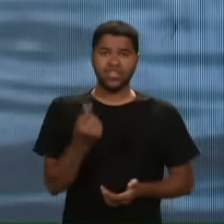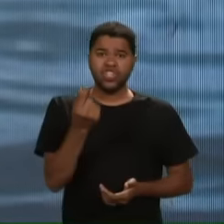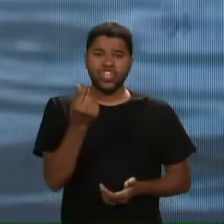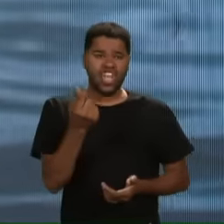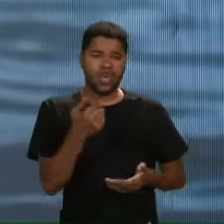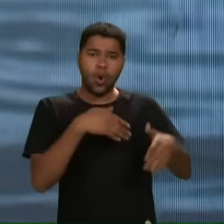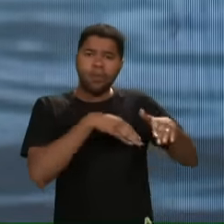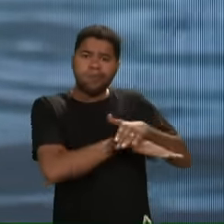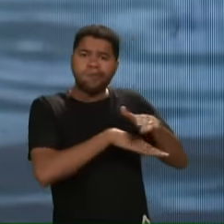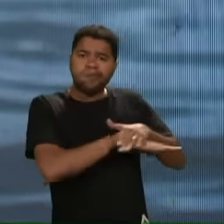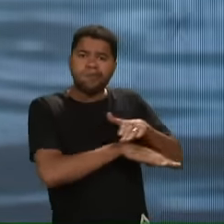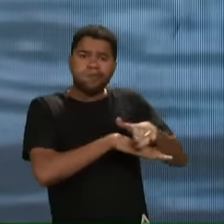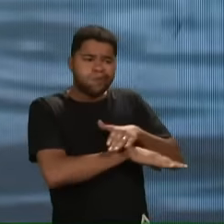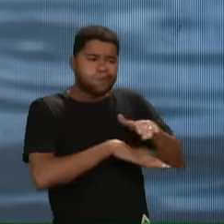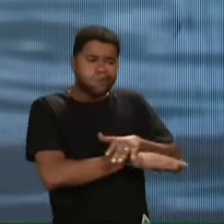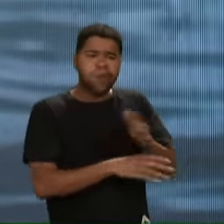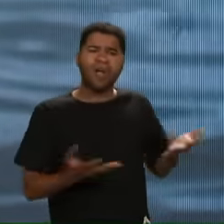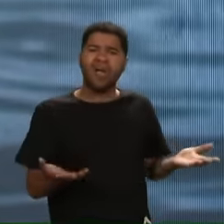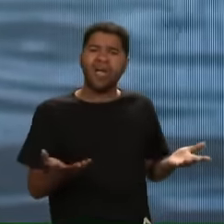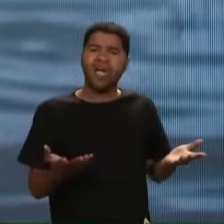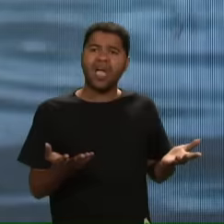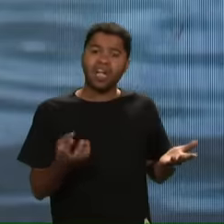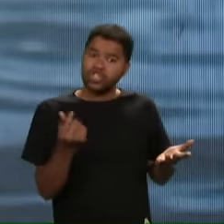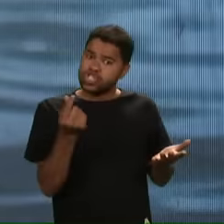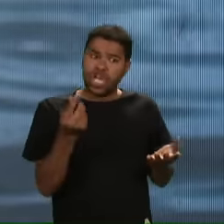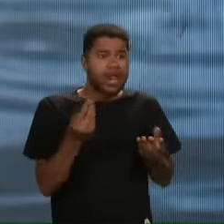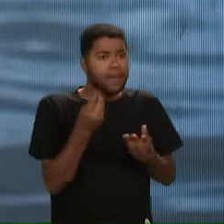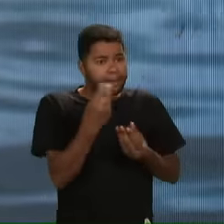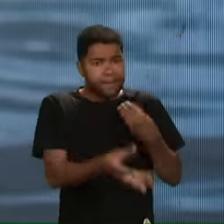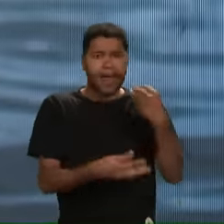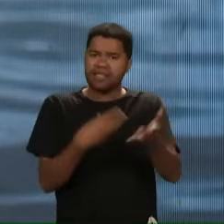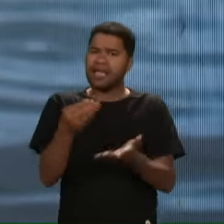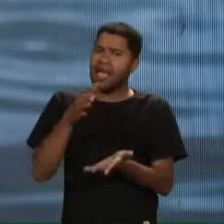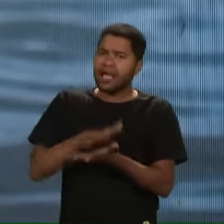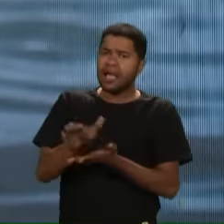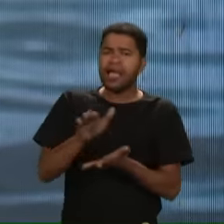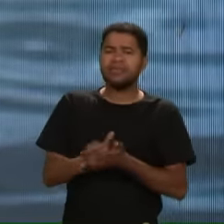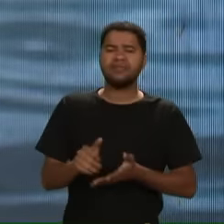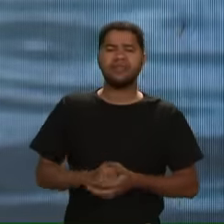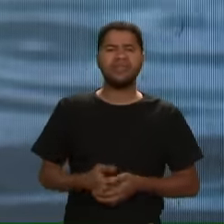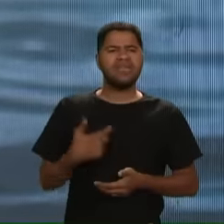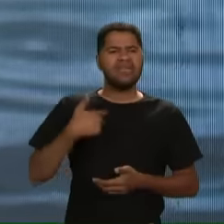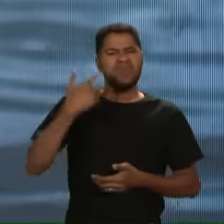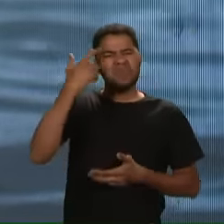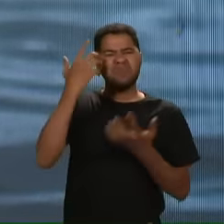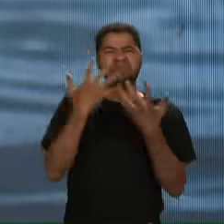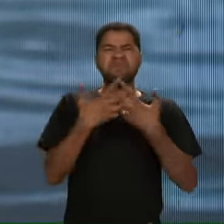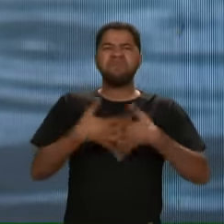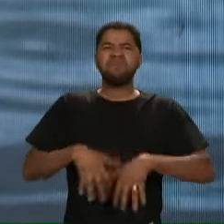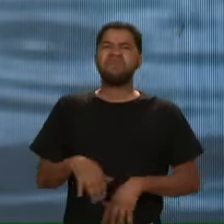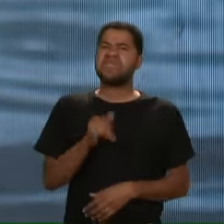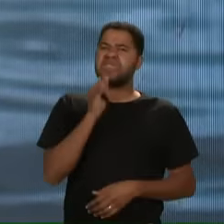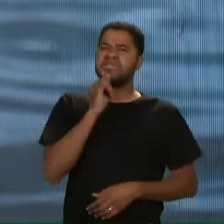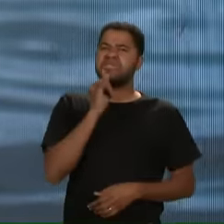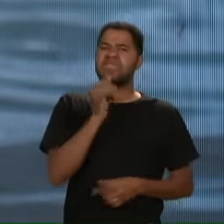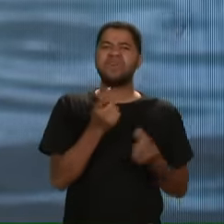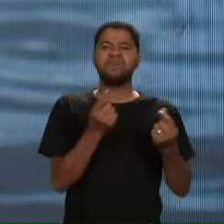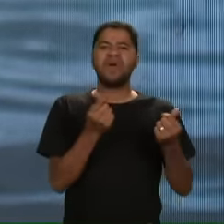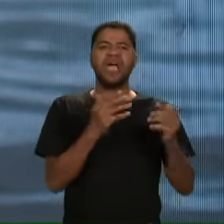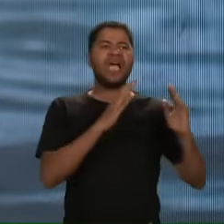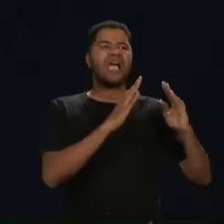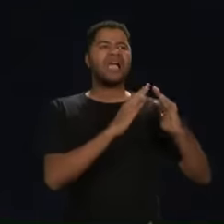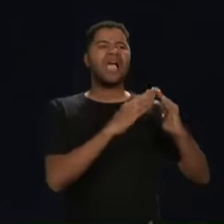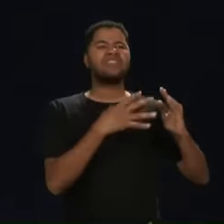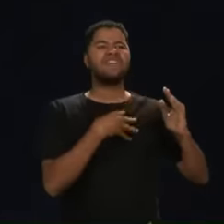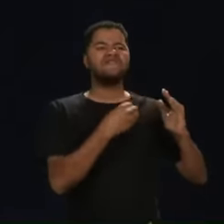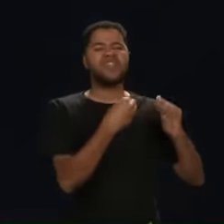Munheca Dinheiro é para gastar Dinheiro é para dar Nunca passou na minha cabeça Por exemplo Deixar uma casa para